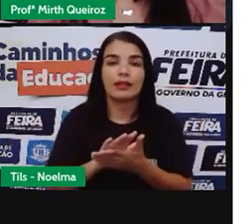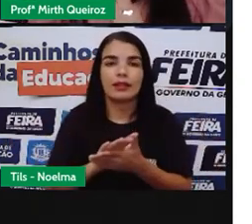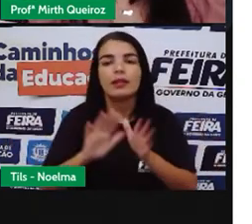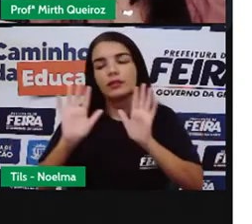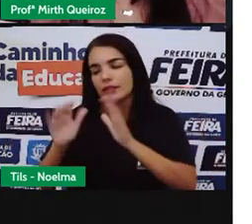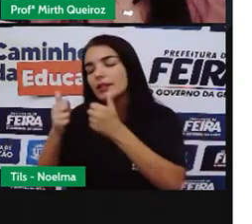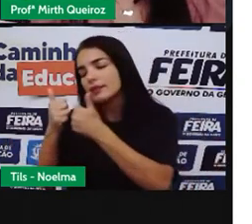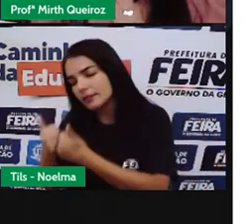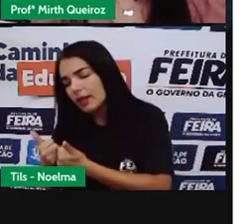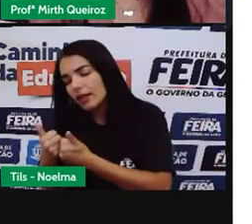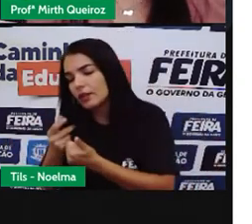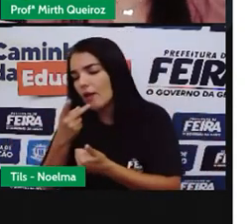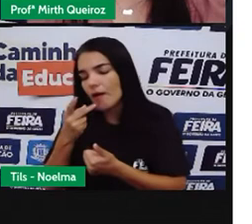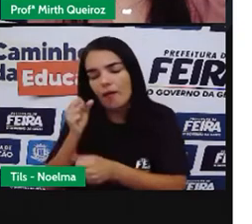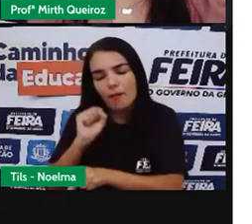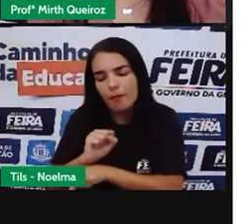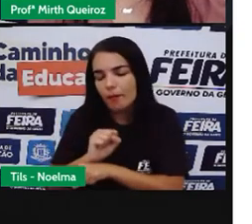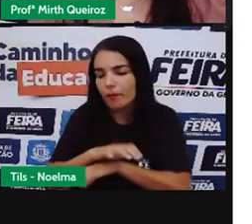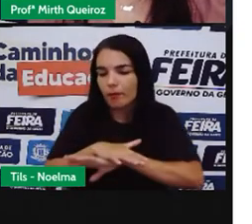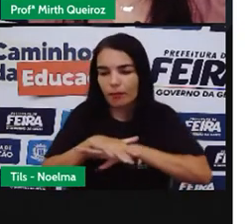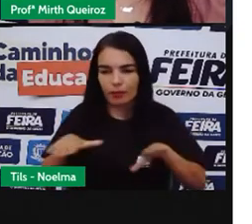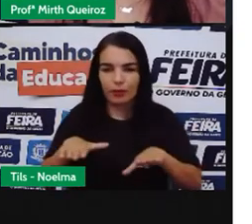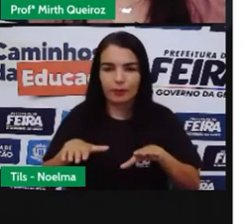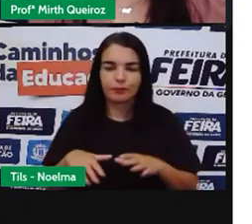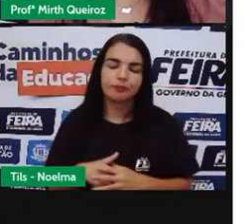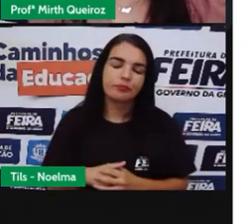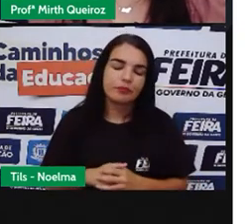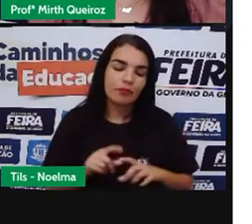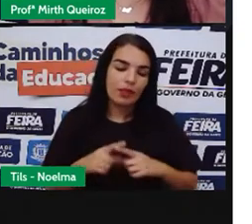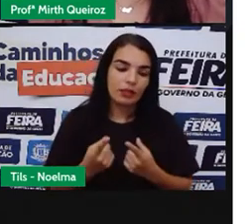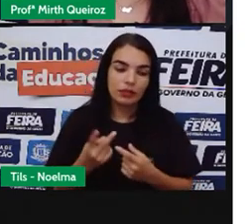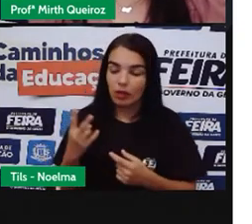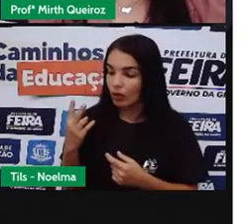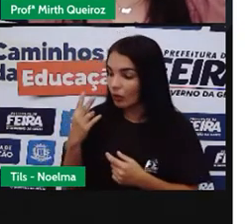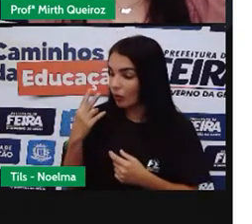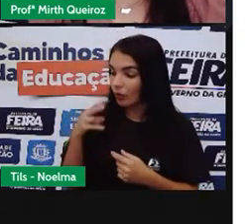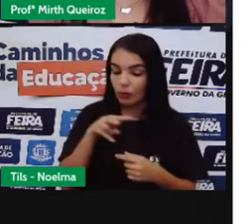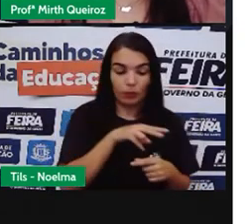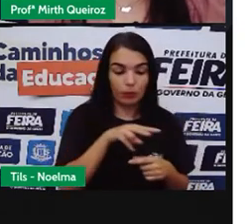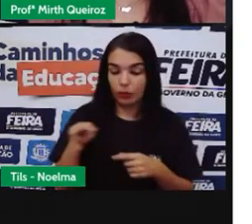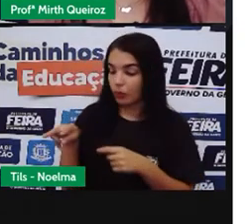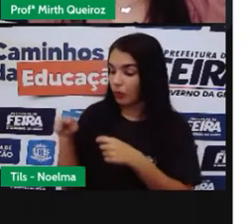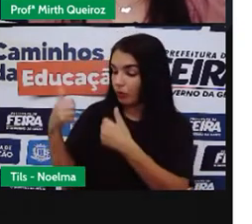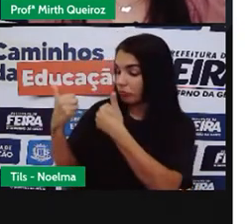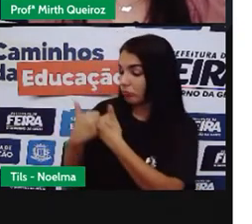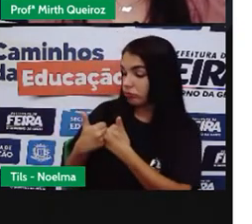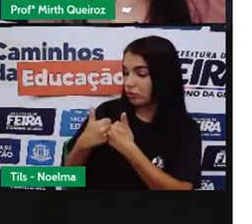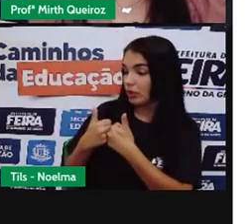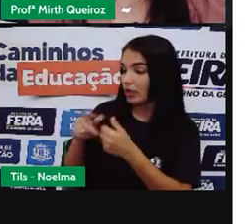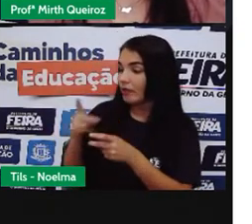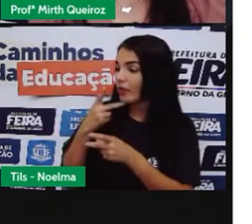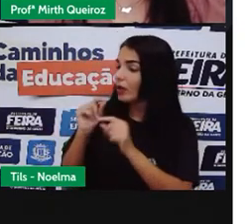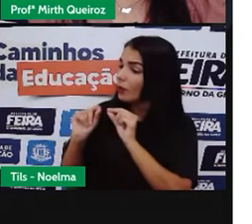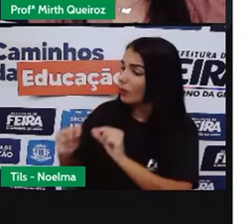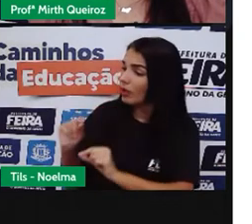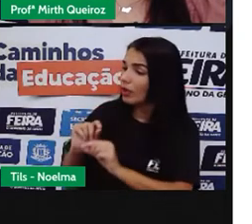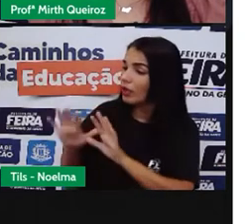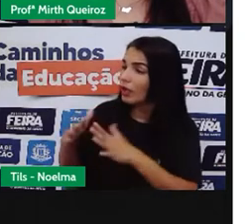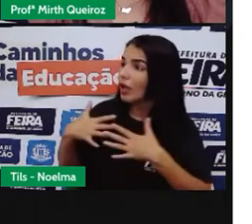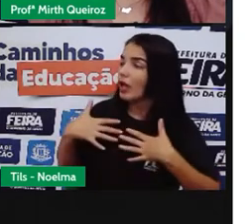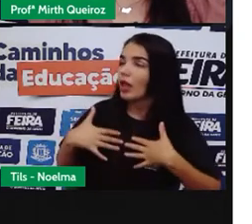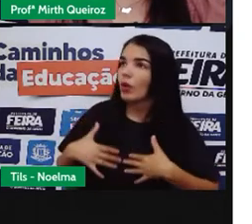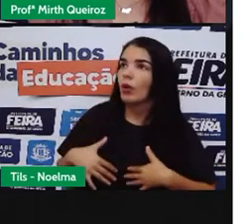vai falar em banco flutuante. Ele se vira para o passageiro ao lado, que tenta desesperadamente